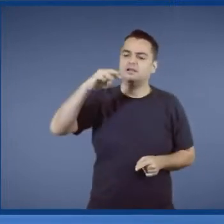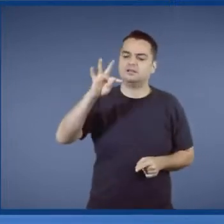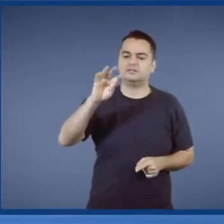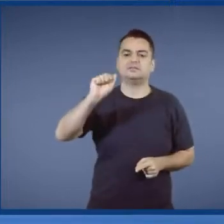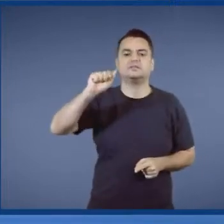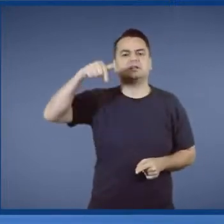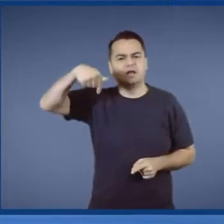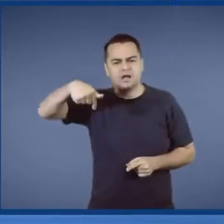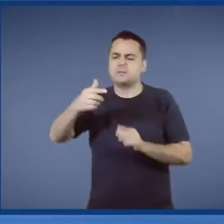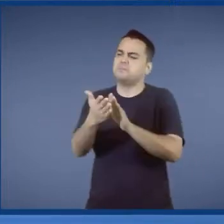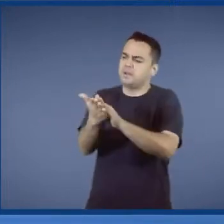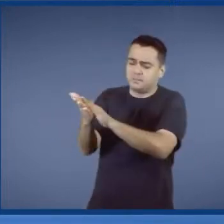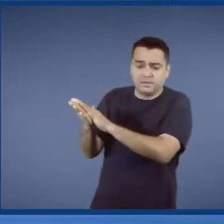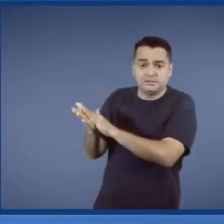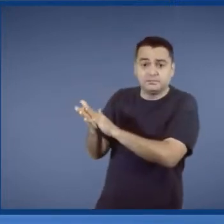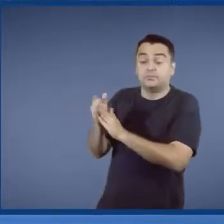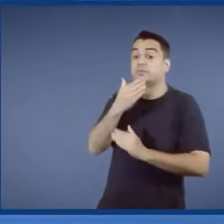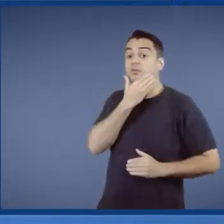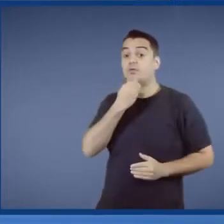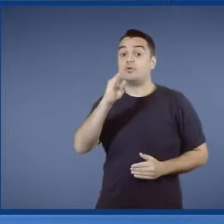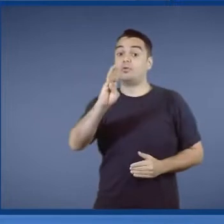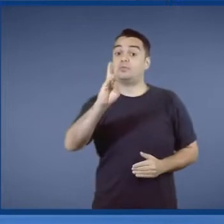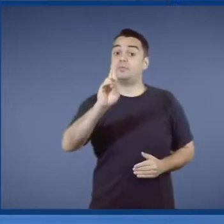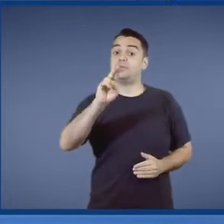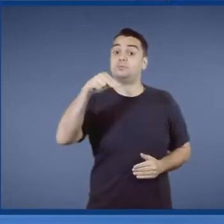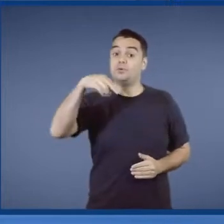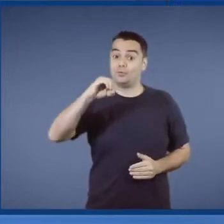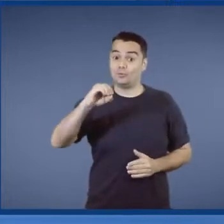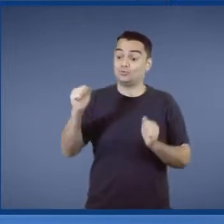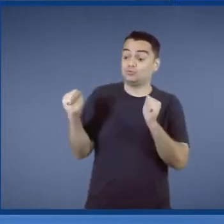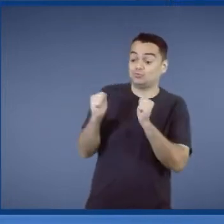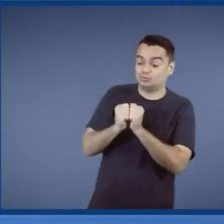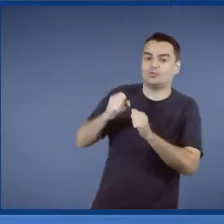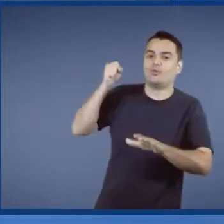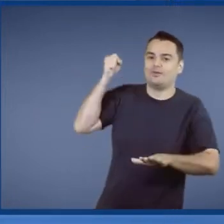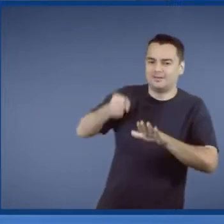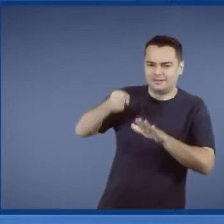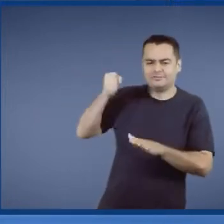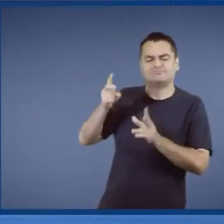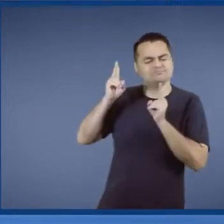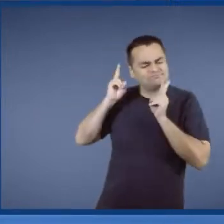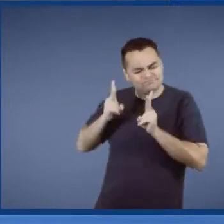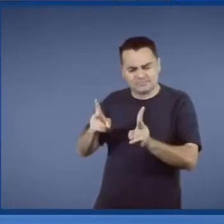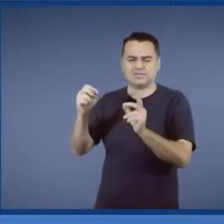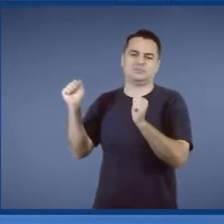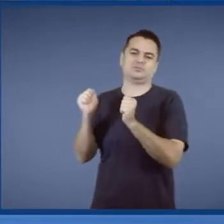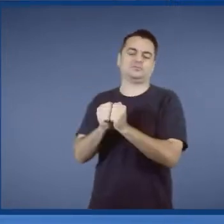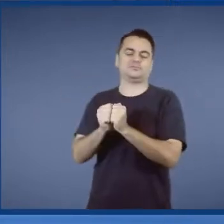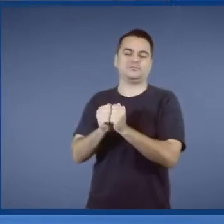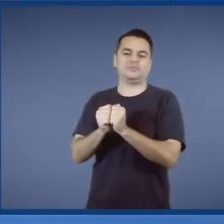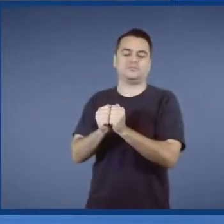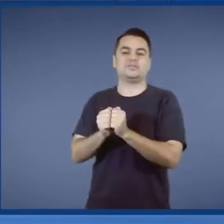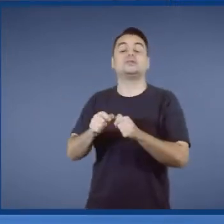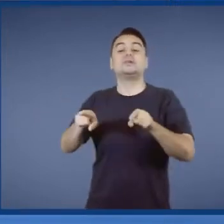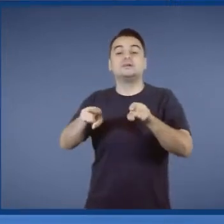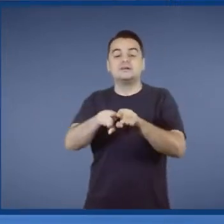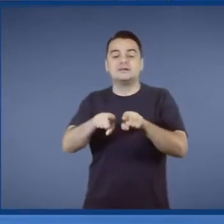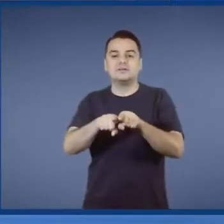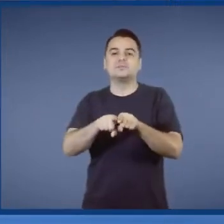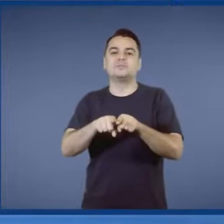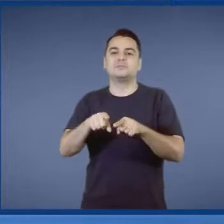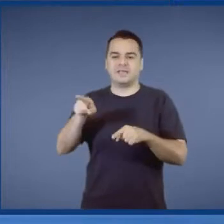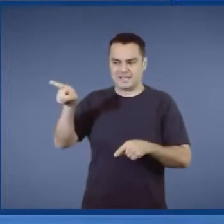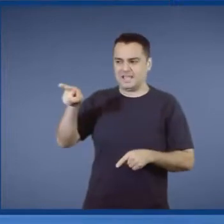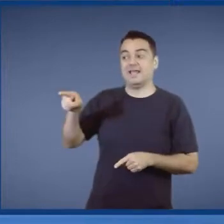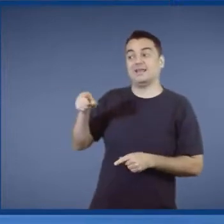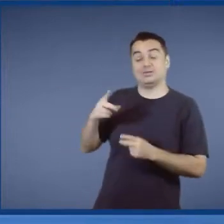Parabéns ao Bruno Pinheiro, companheiro de todos os leilões. Sempre está aqui. No mínimo, é pequeno.